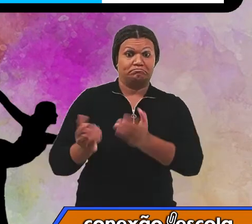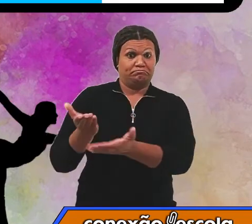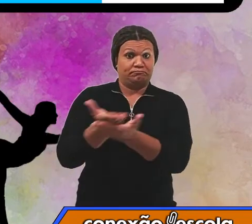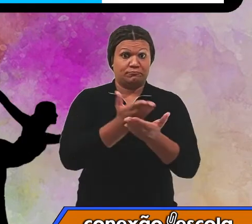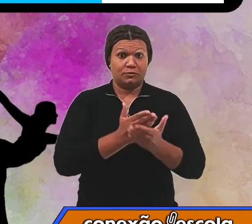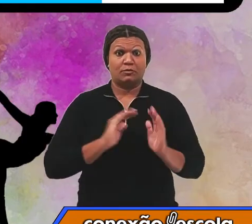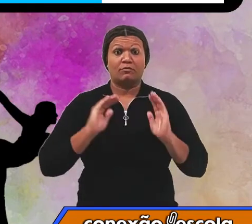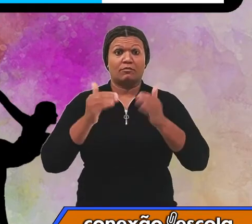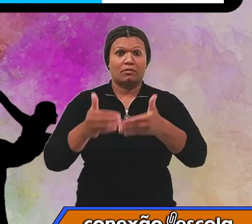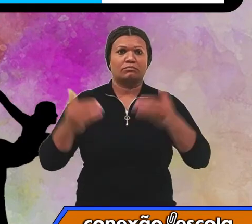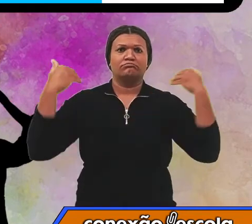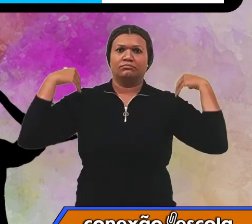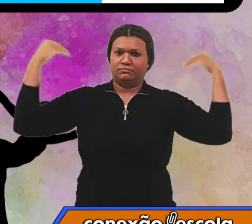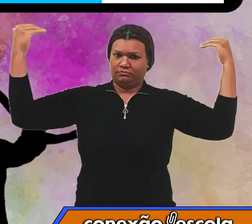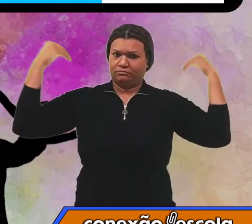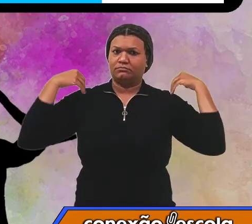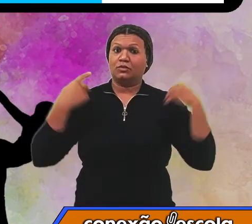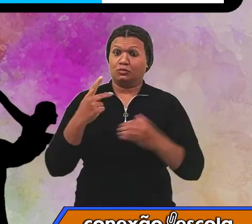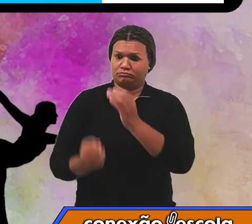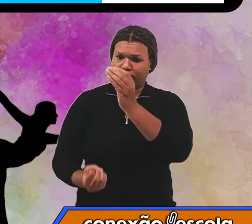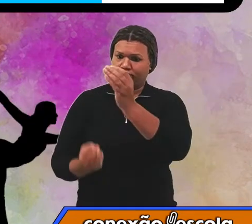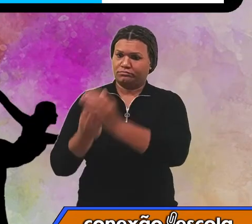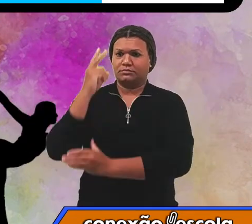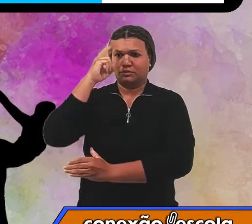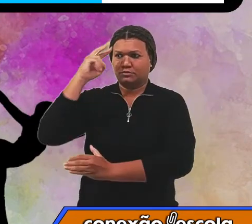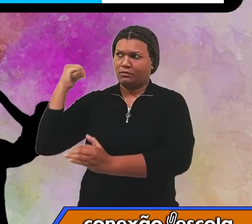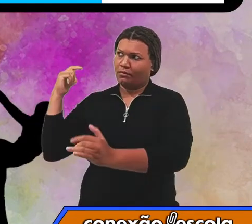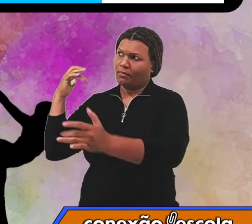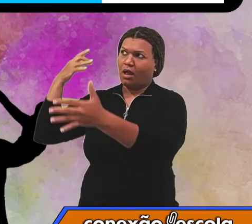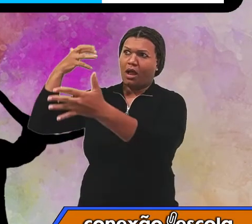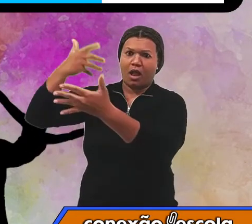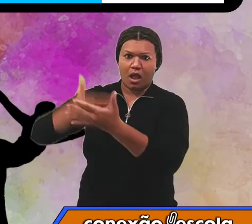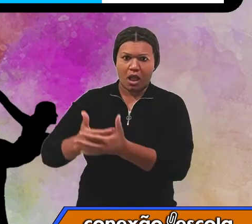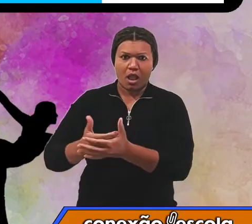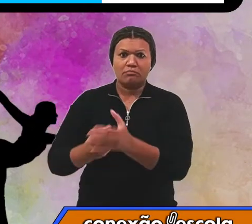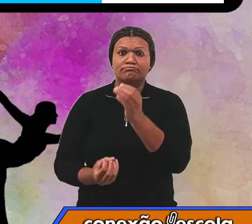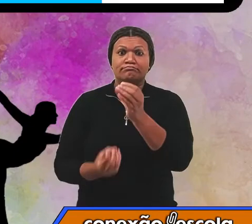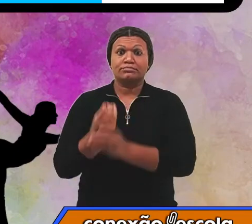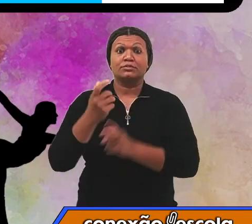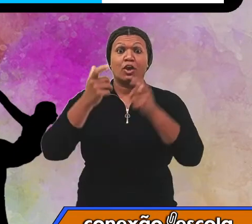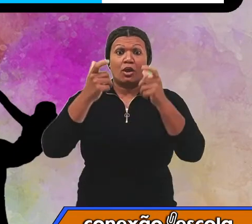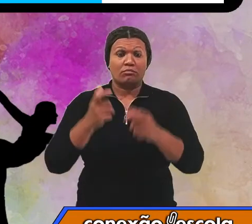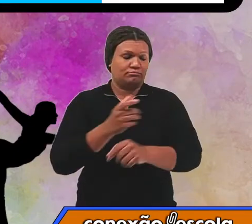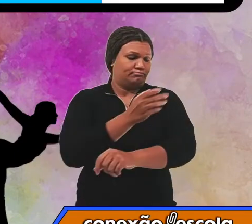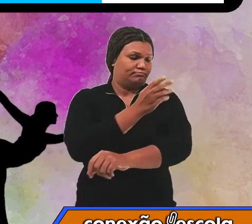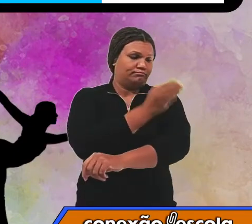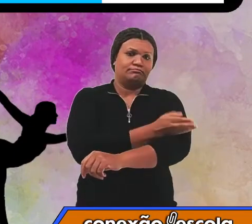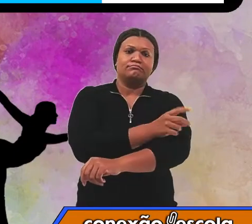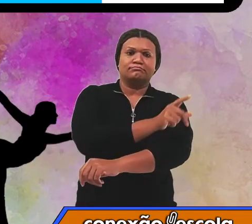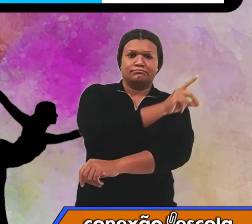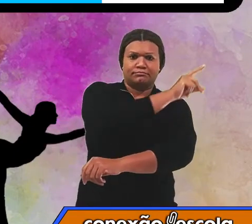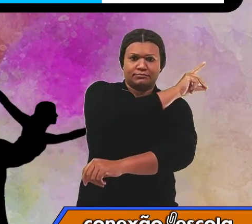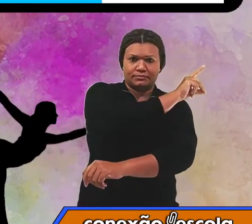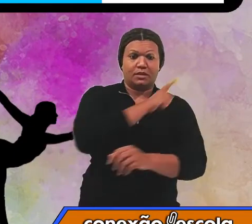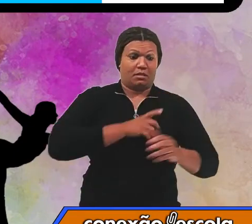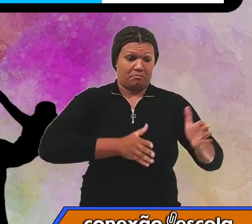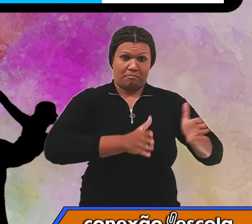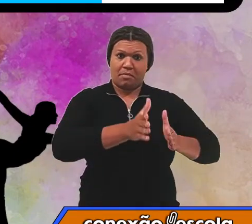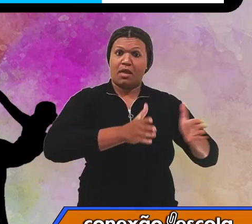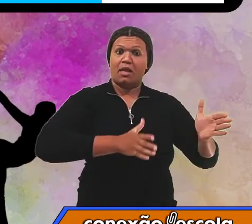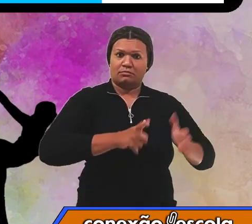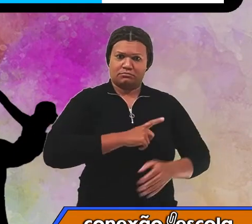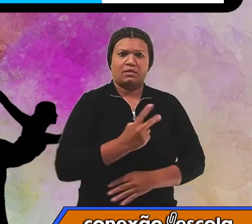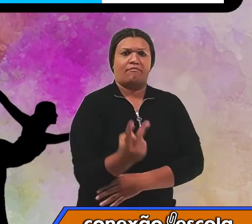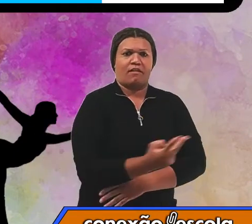ginástica, sobre sua evolução histórica. Sendo sua origem ainda na pré-história, passou por períodos onde foi